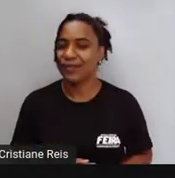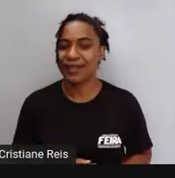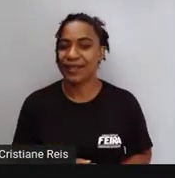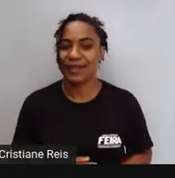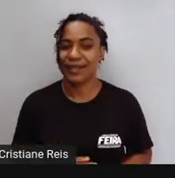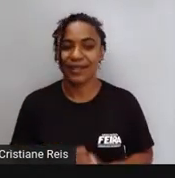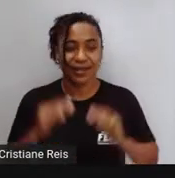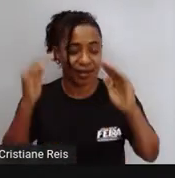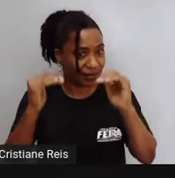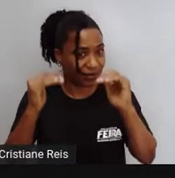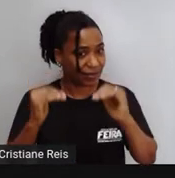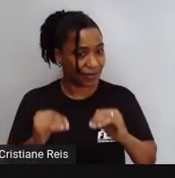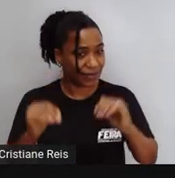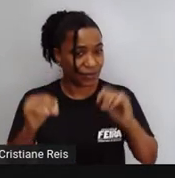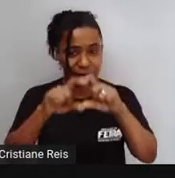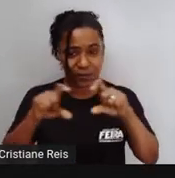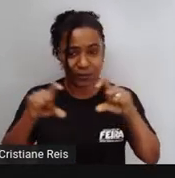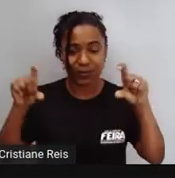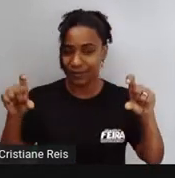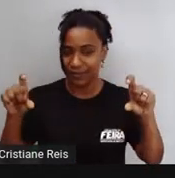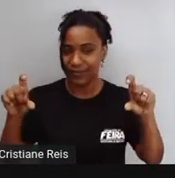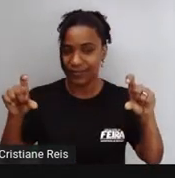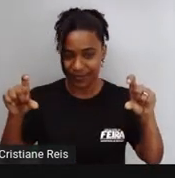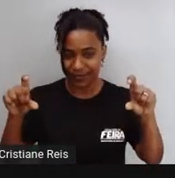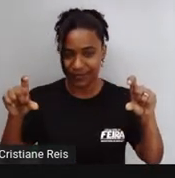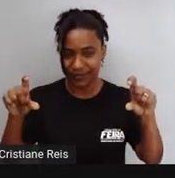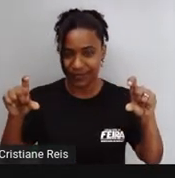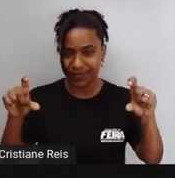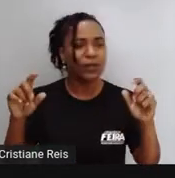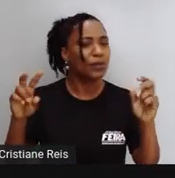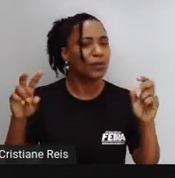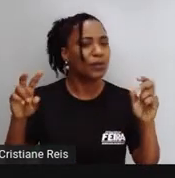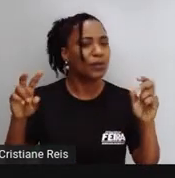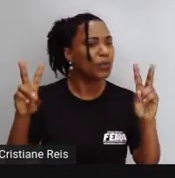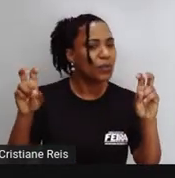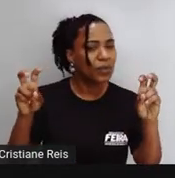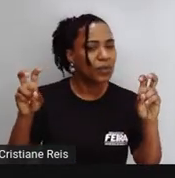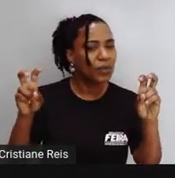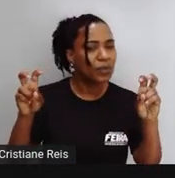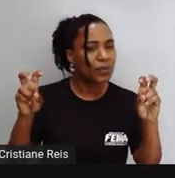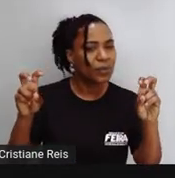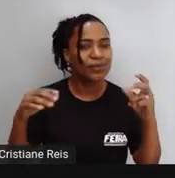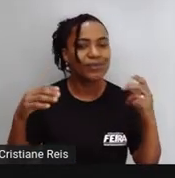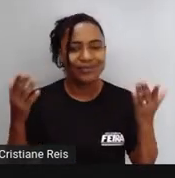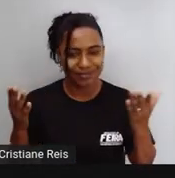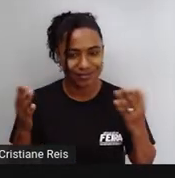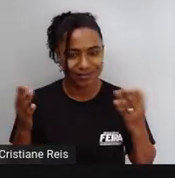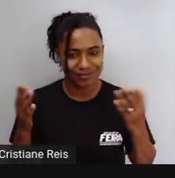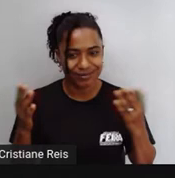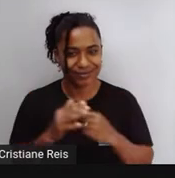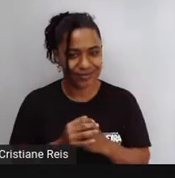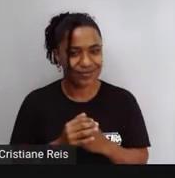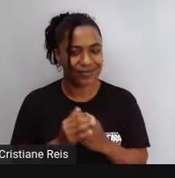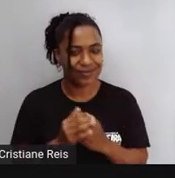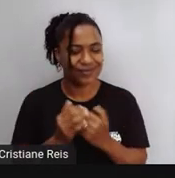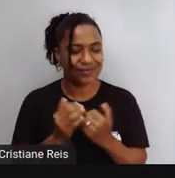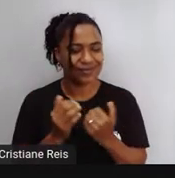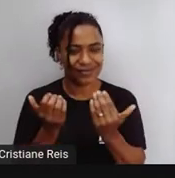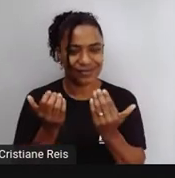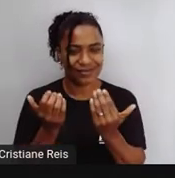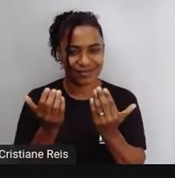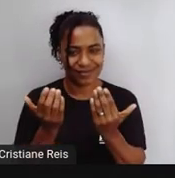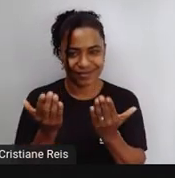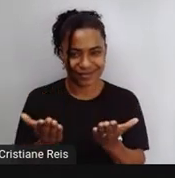cabeçalho, especifique o tema, o tema de nossa aula. Infographics, remember the